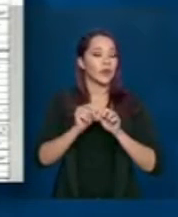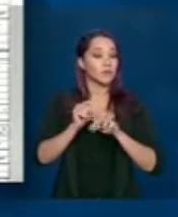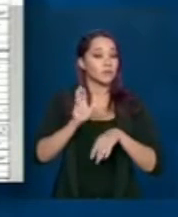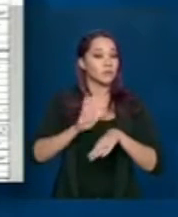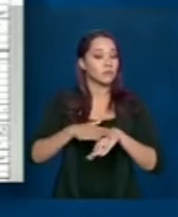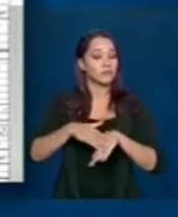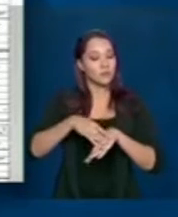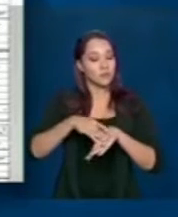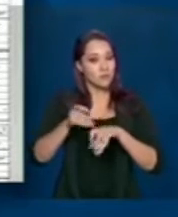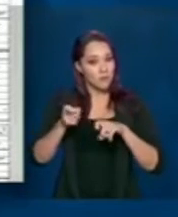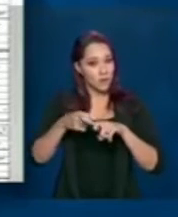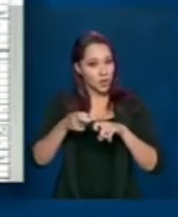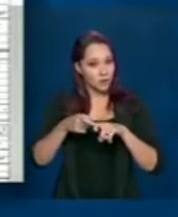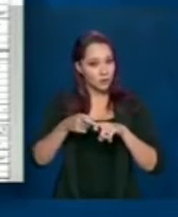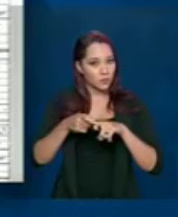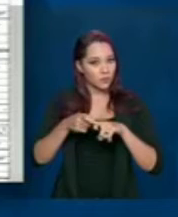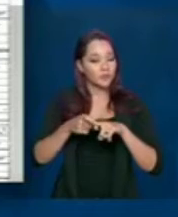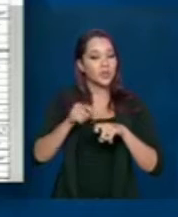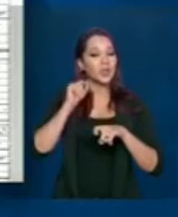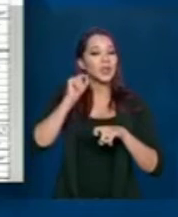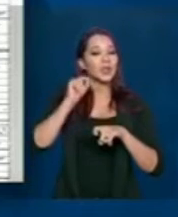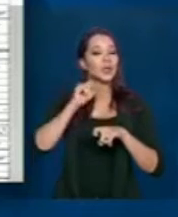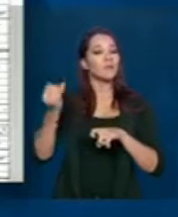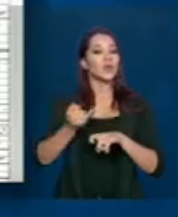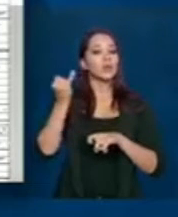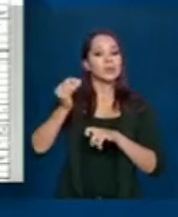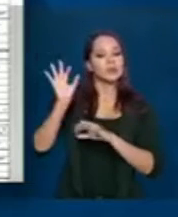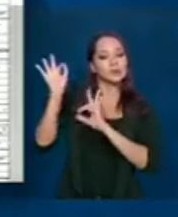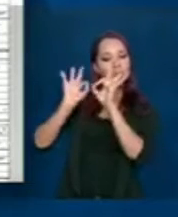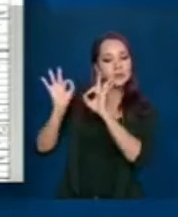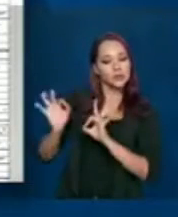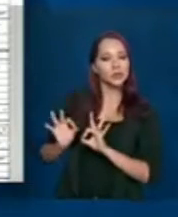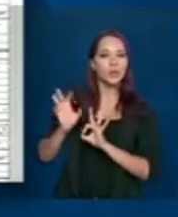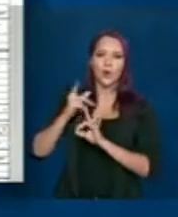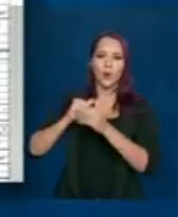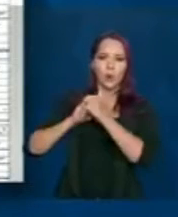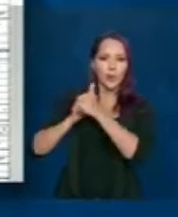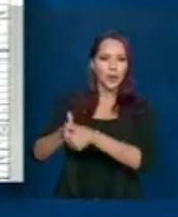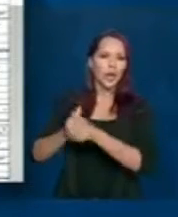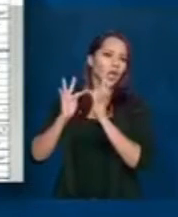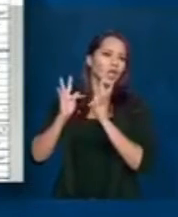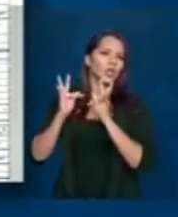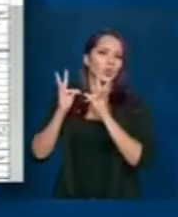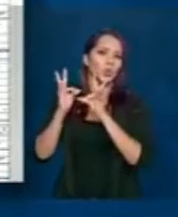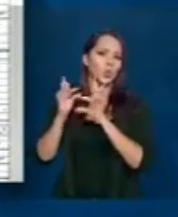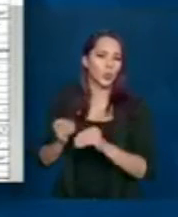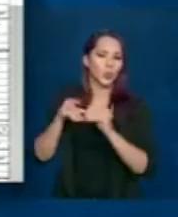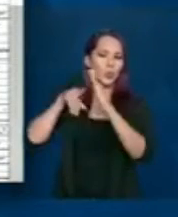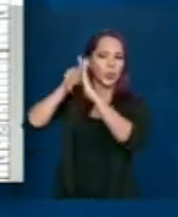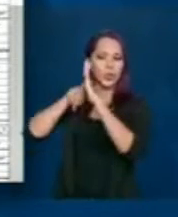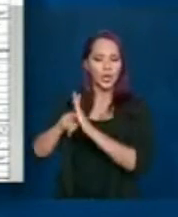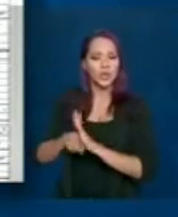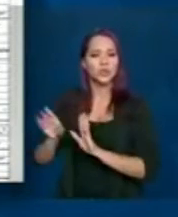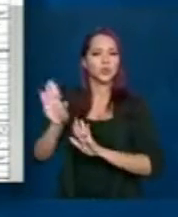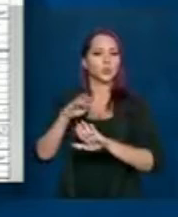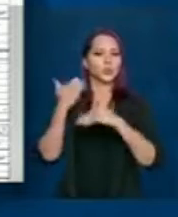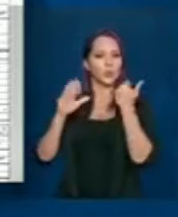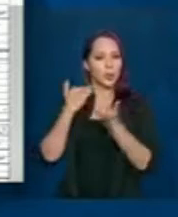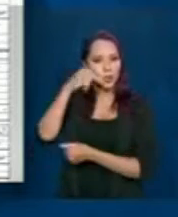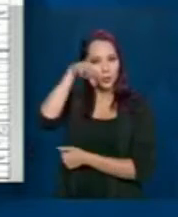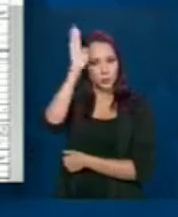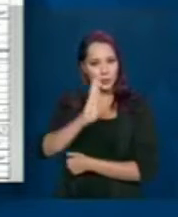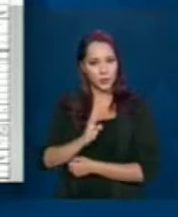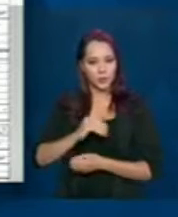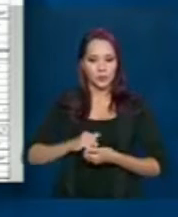médico e que a codificação dele é fundamental para que a gente acompanhe todas as tendências e análises de mortalidade no